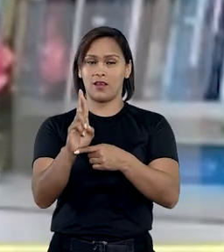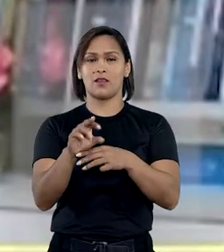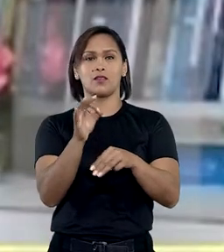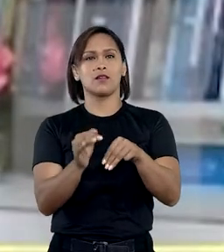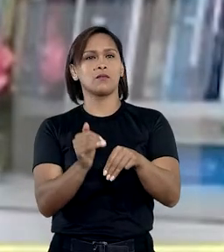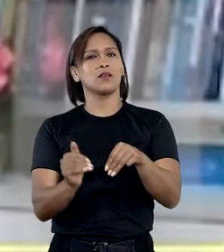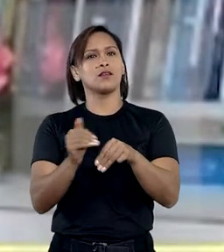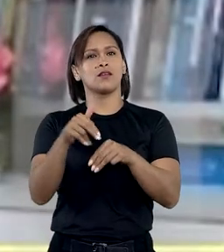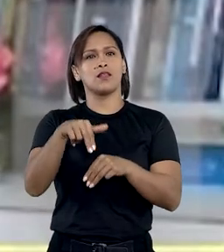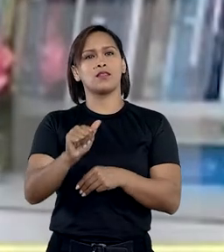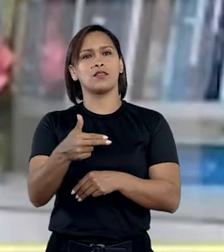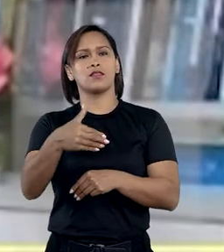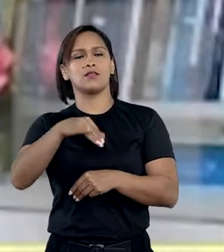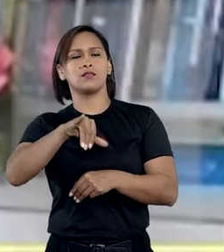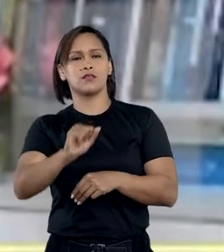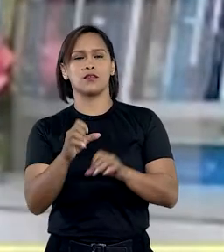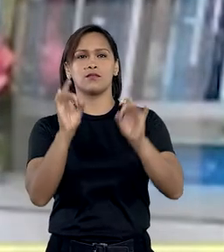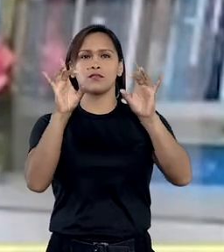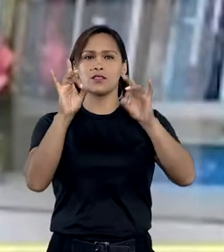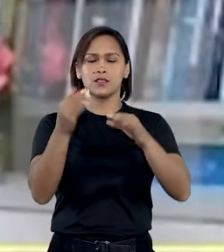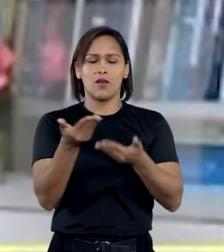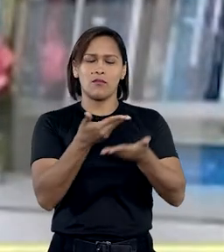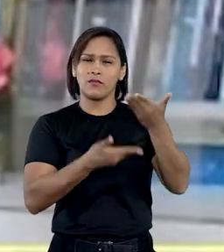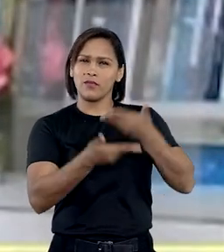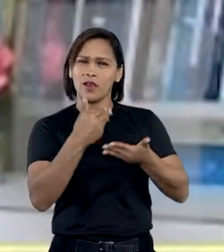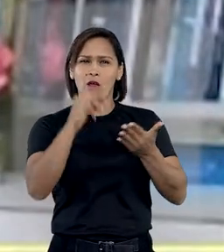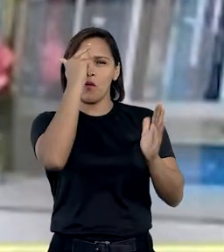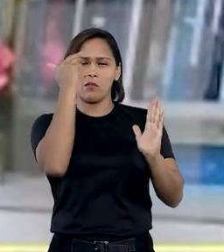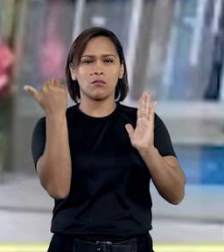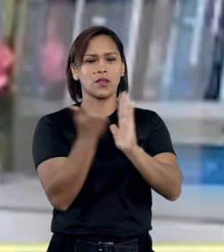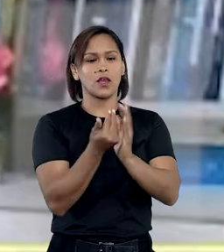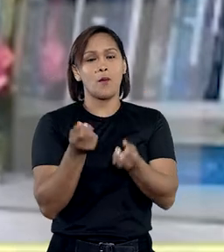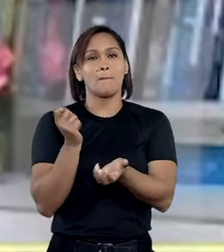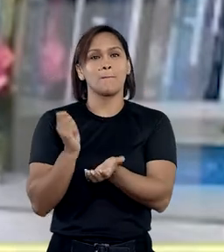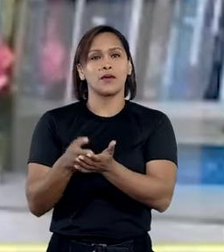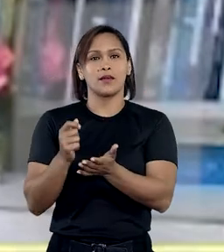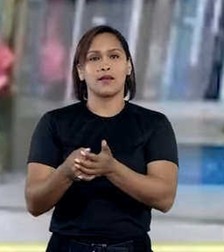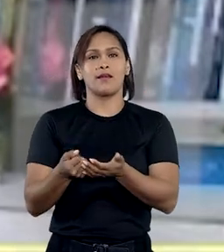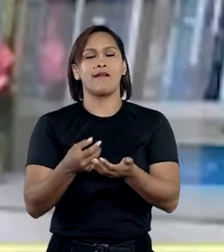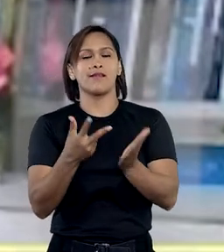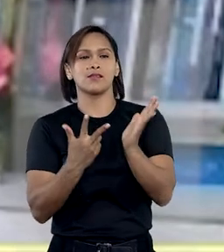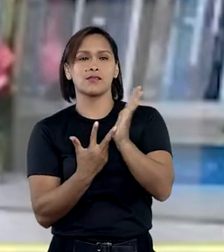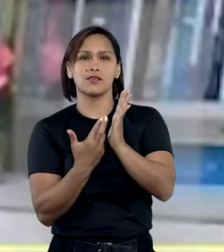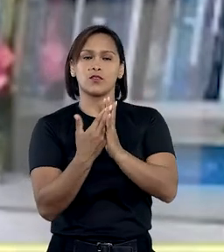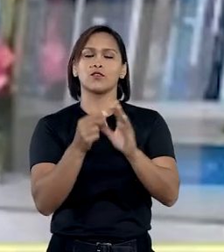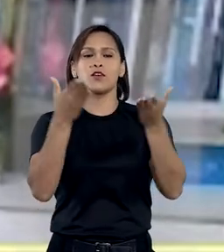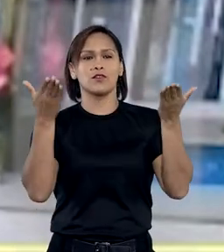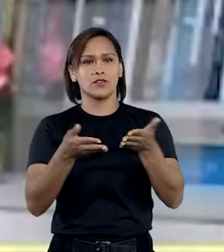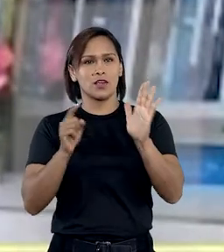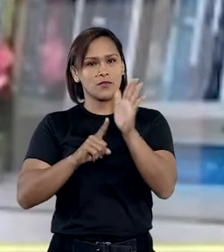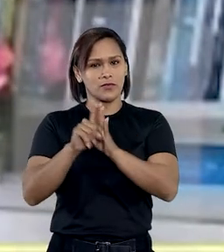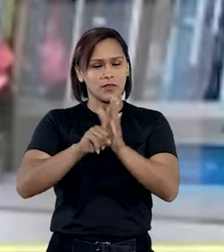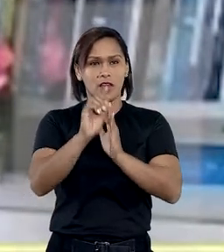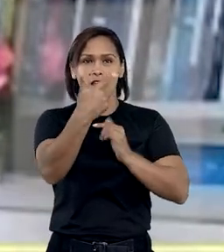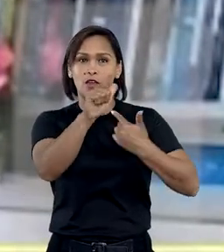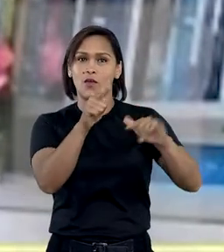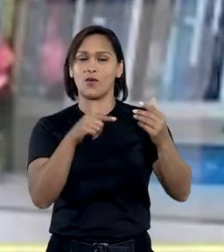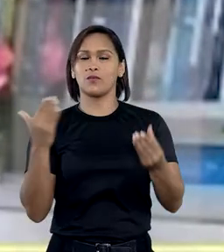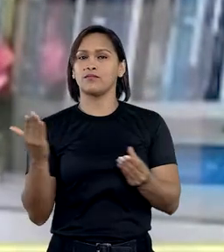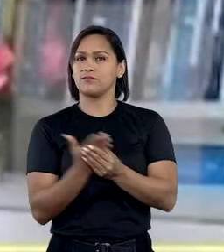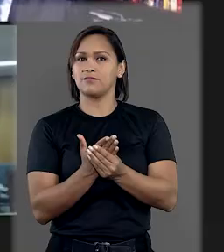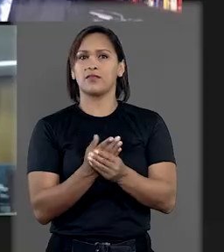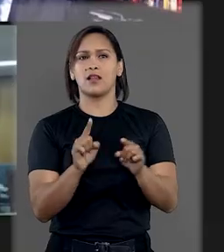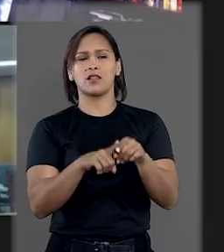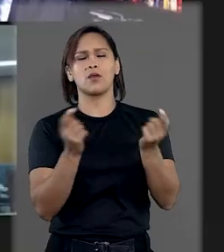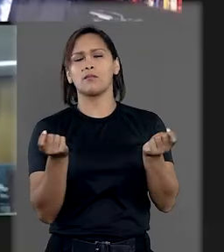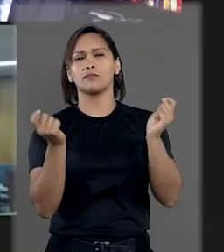relatora, ministra Nancy Andrigue, destacou que a questão relativa à obrigação de custeio da cirurgia pelo plano já foi analisada na outra